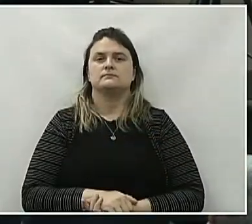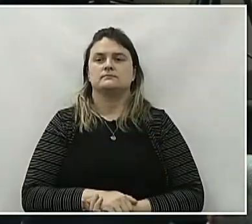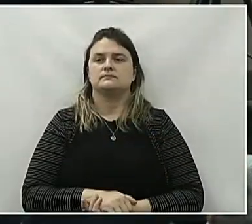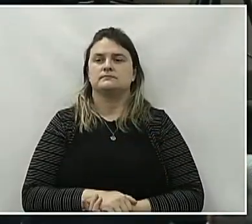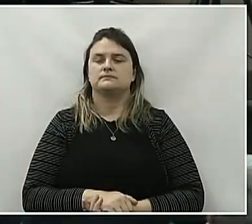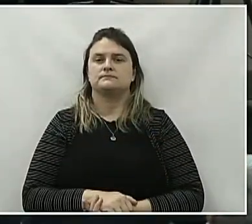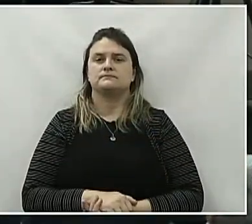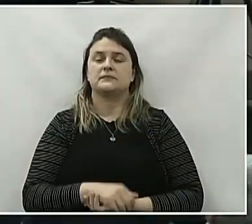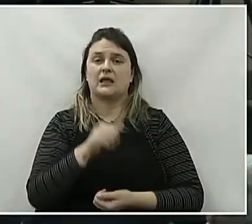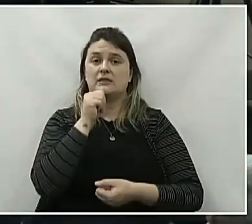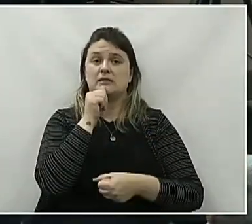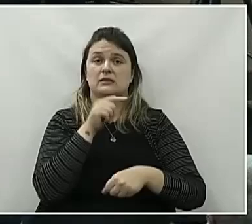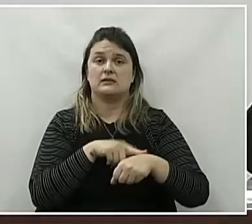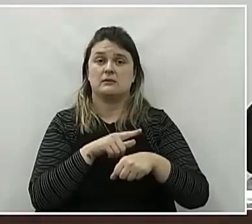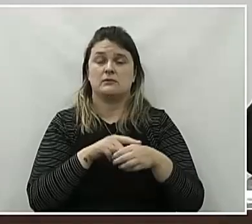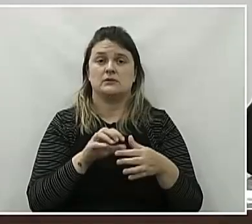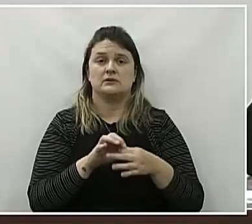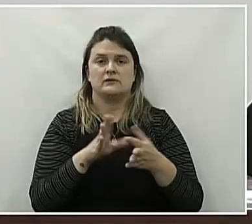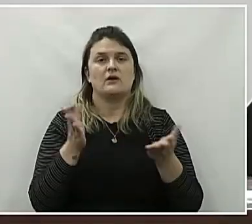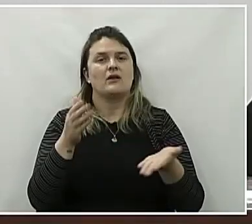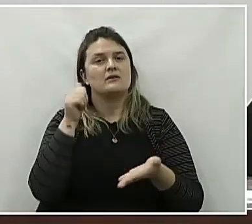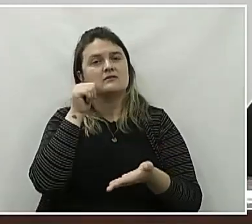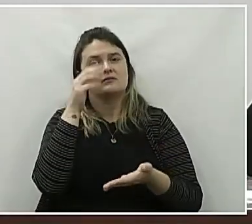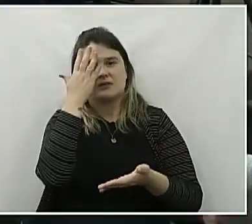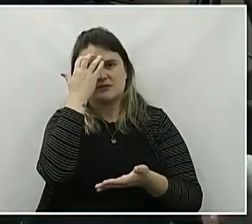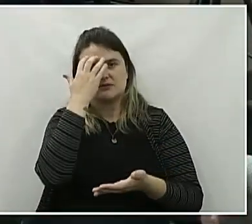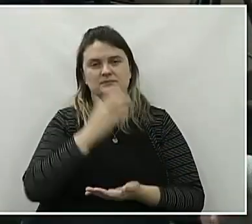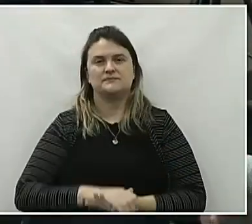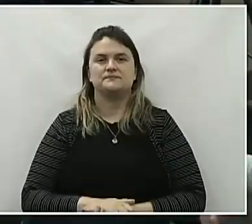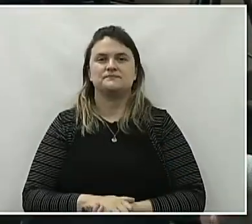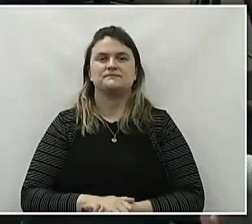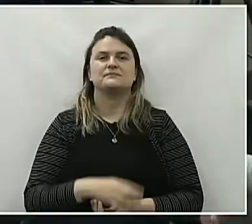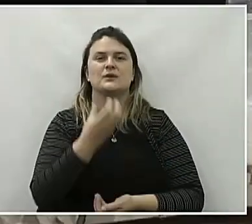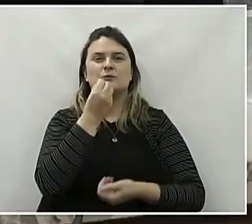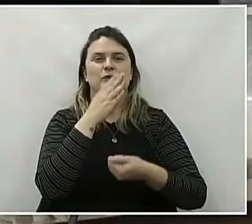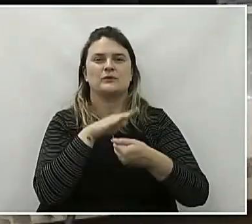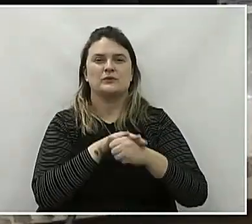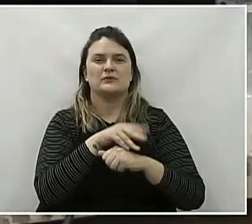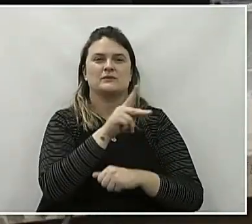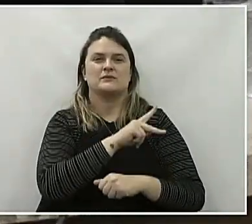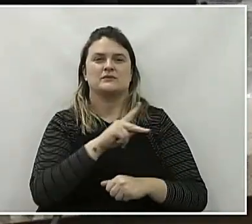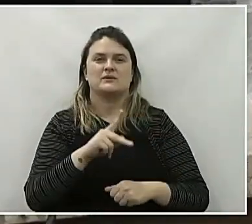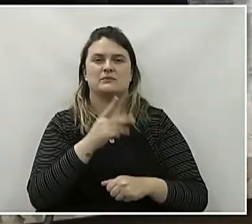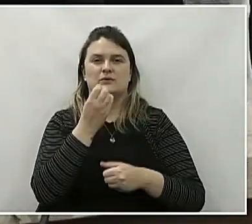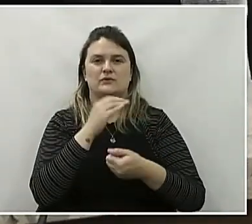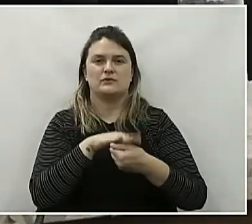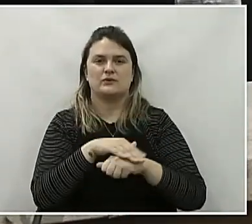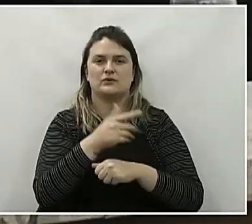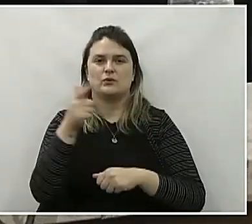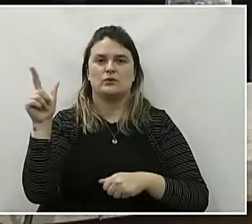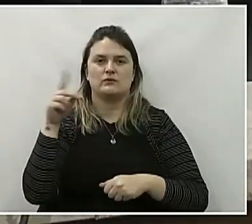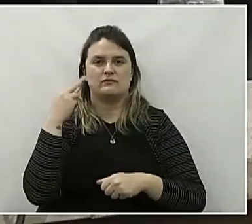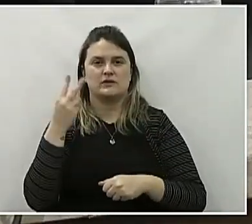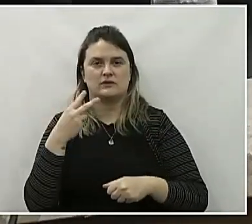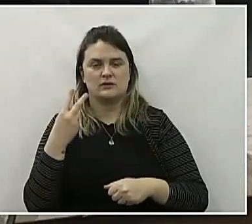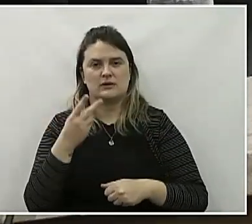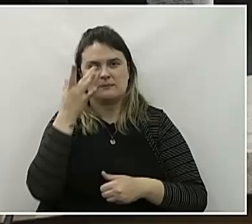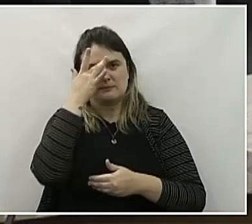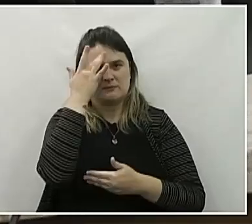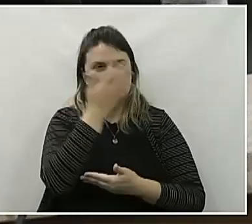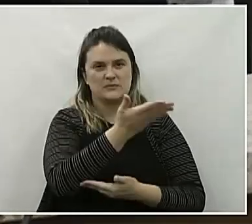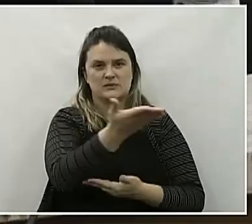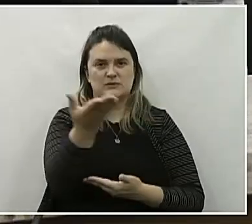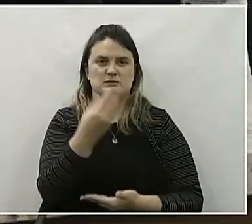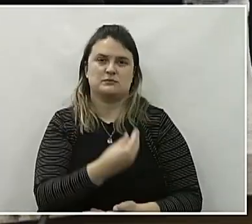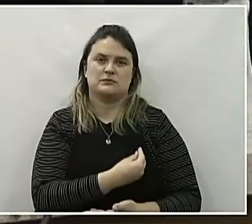A palavra, Thais Spiberba. Boa noite, senhor presidente, boa noite aos nobres colegas, a todas e a